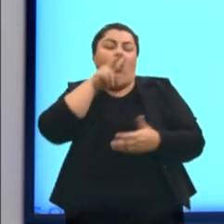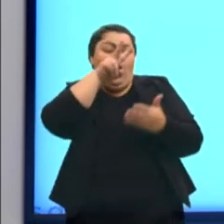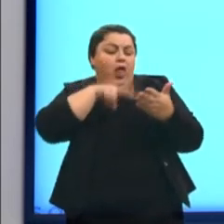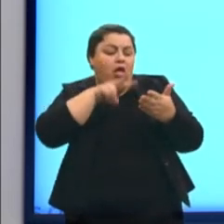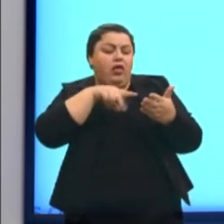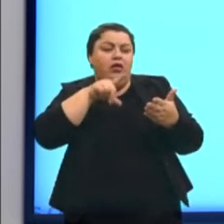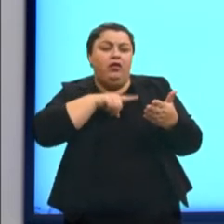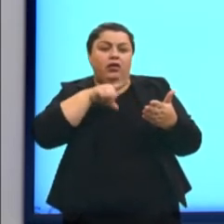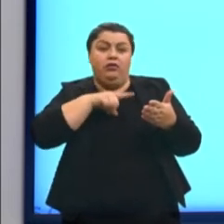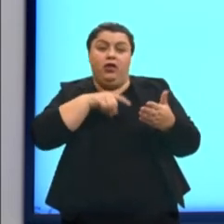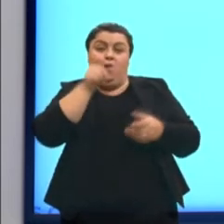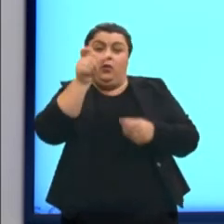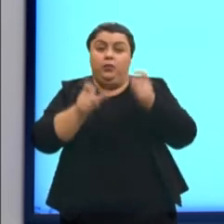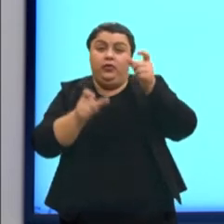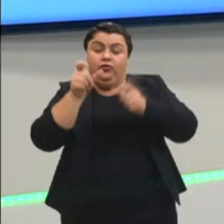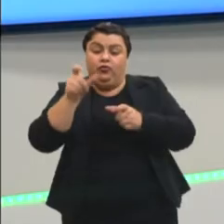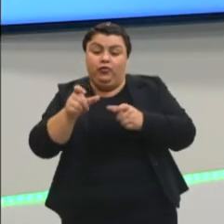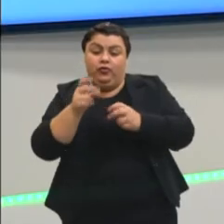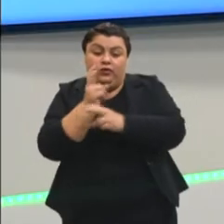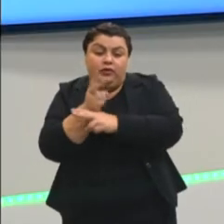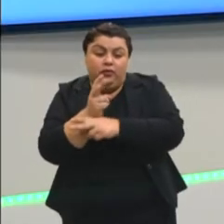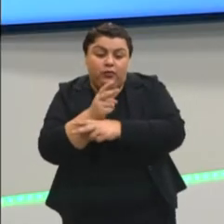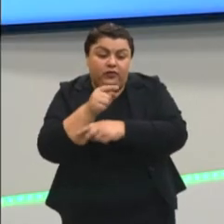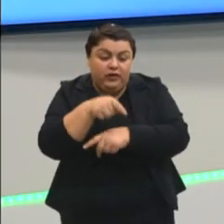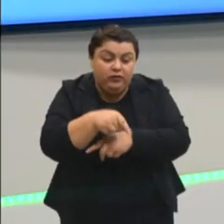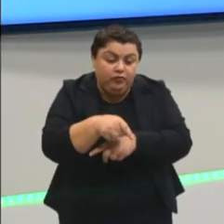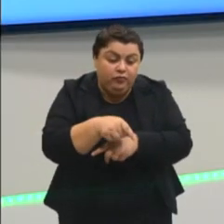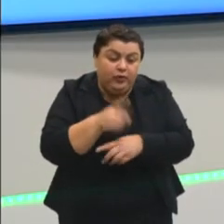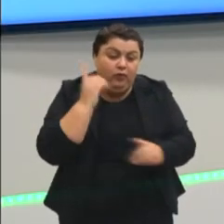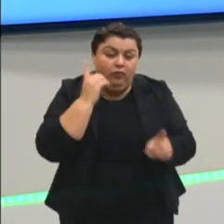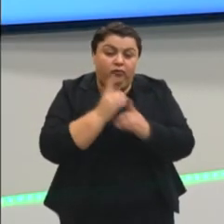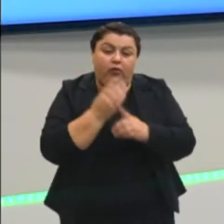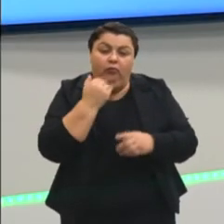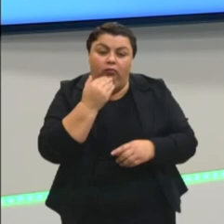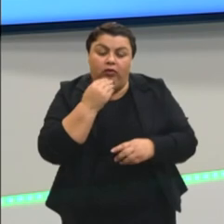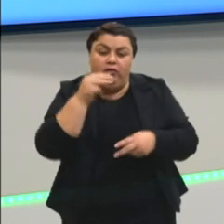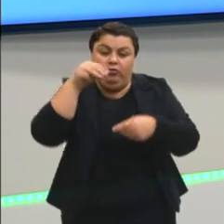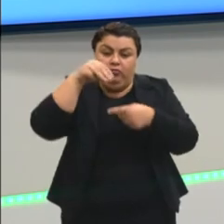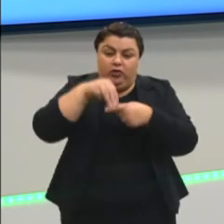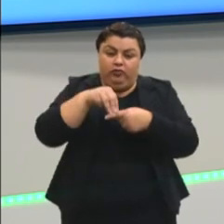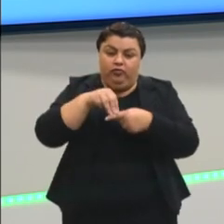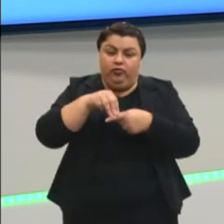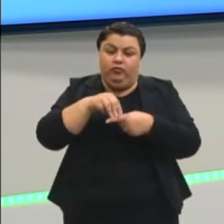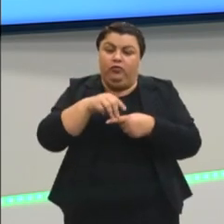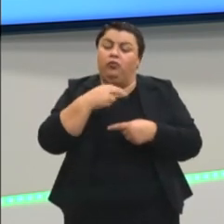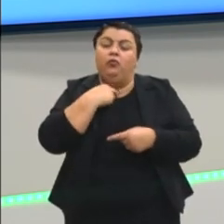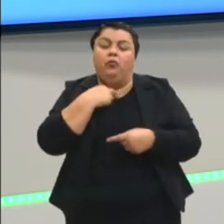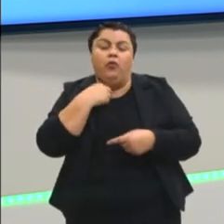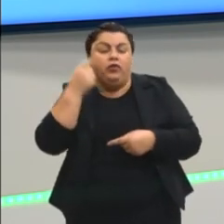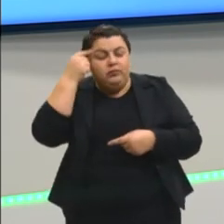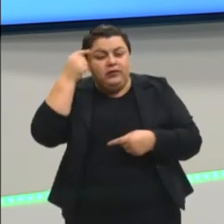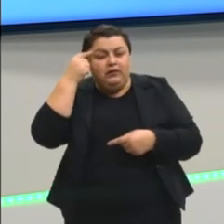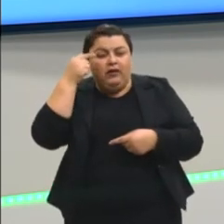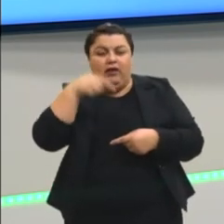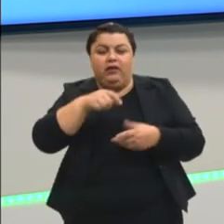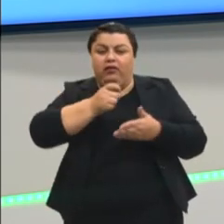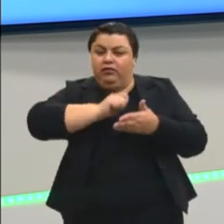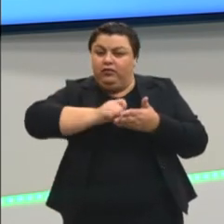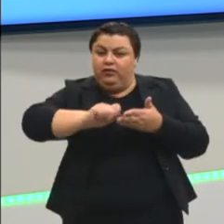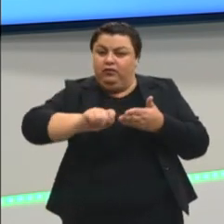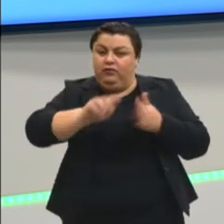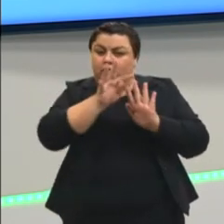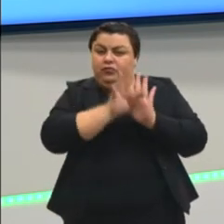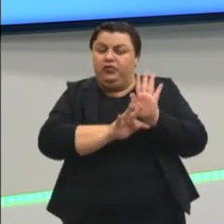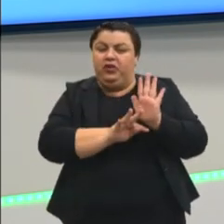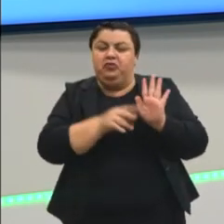estão revirando lixo para comer comidas do McDonald's, eu não posso interpretar que aquilo ali, o autor do texto quis me dizer tal coisa